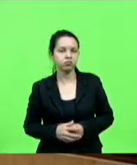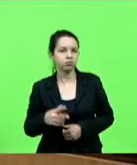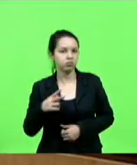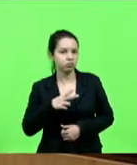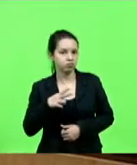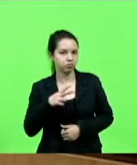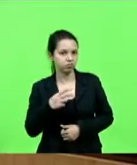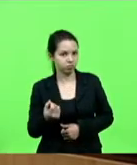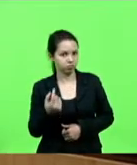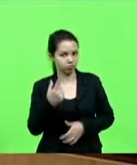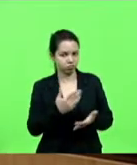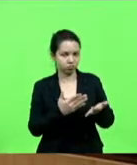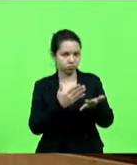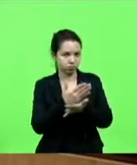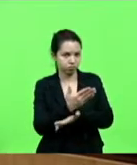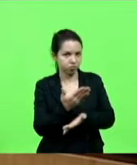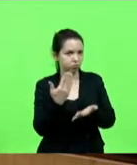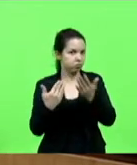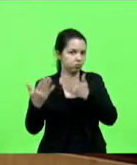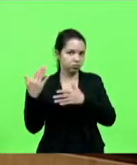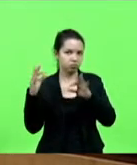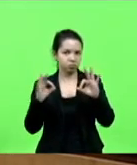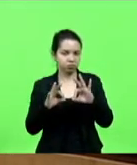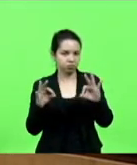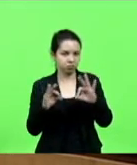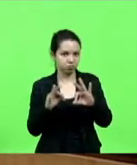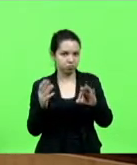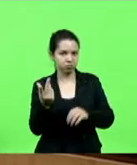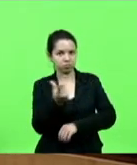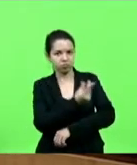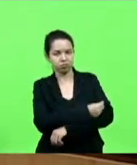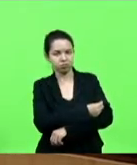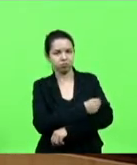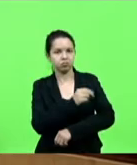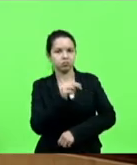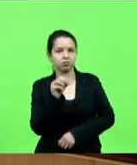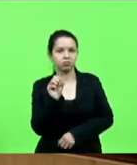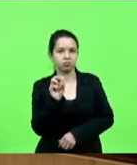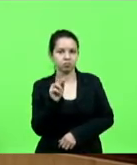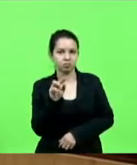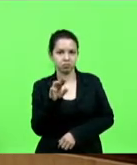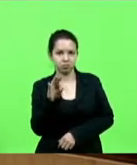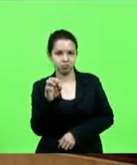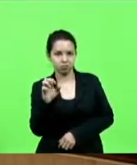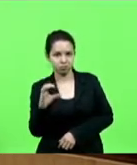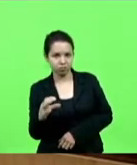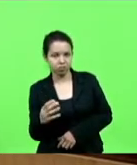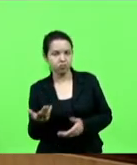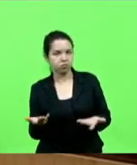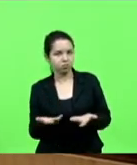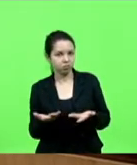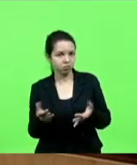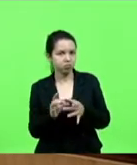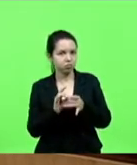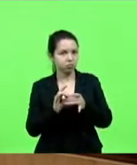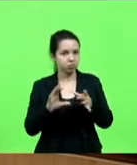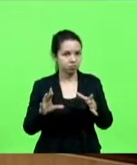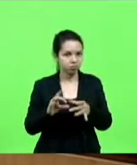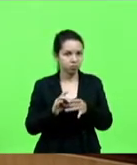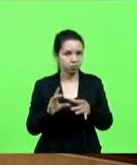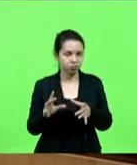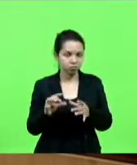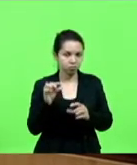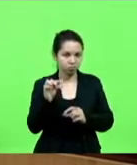aprovou lá atrás a questão da vacina da Sputnik, agora ela está dando umas autorizações a conta gotas,